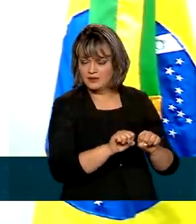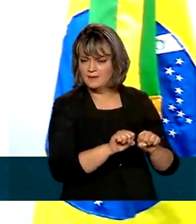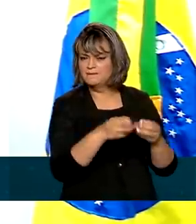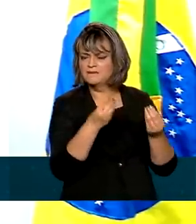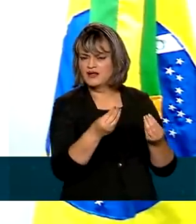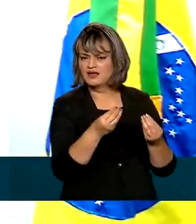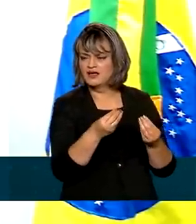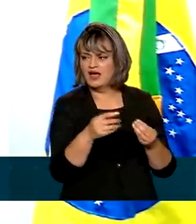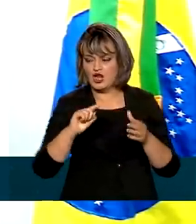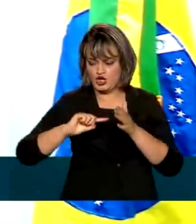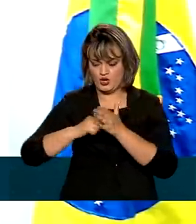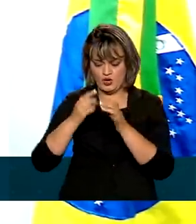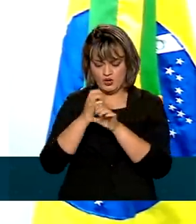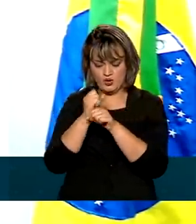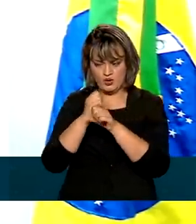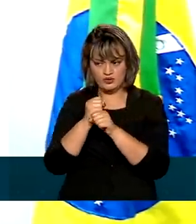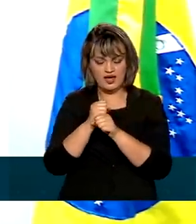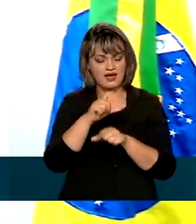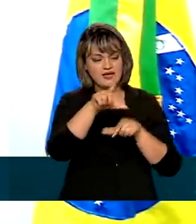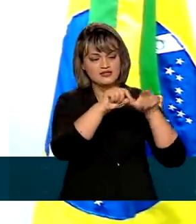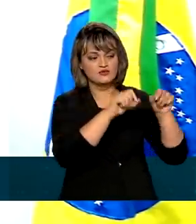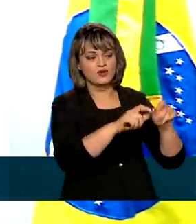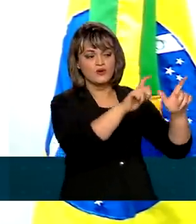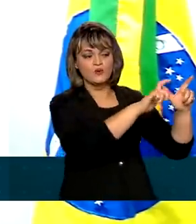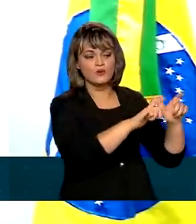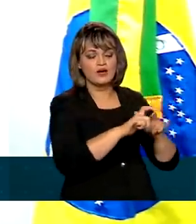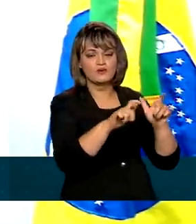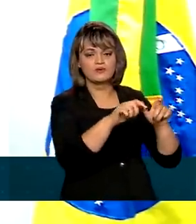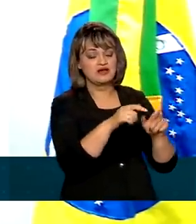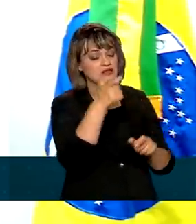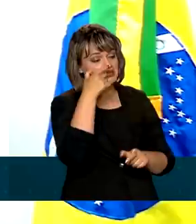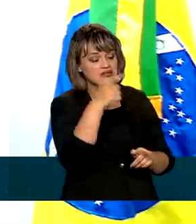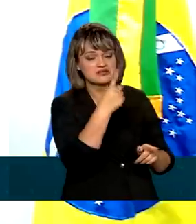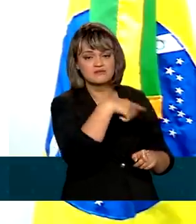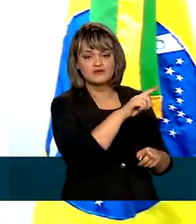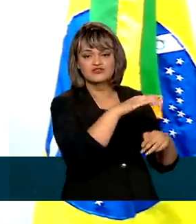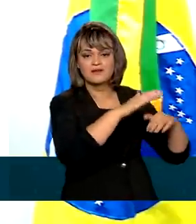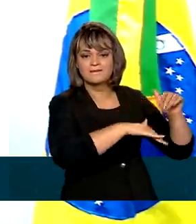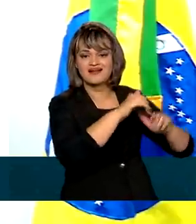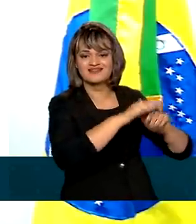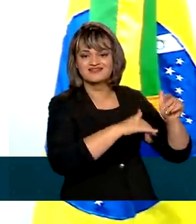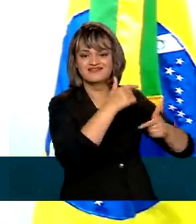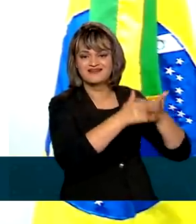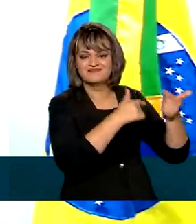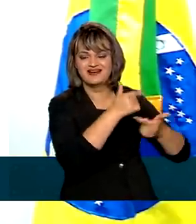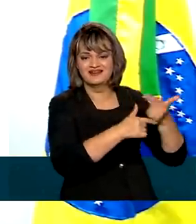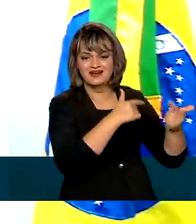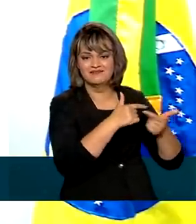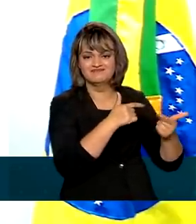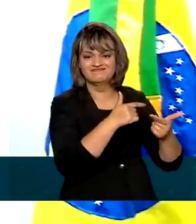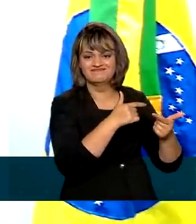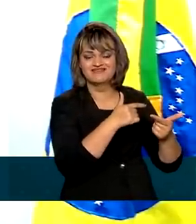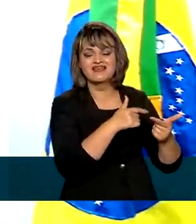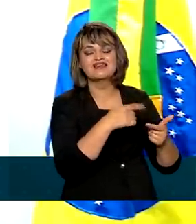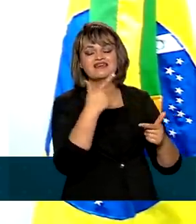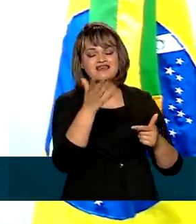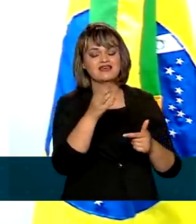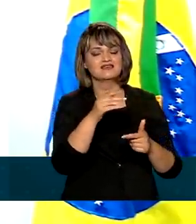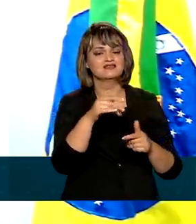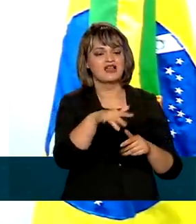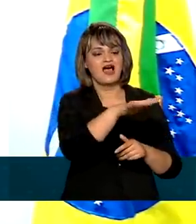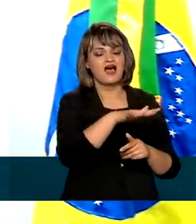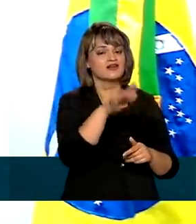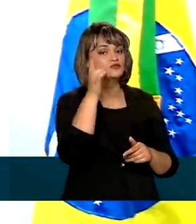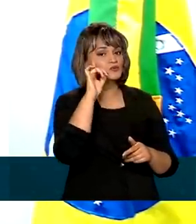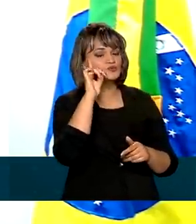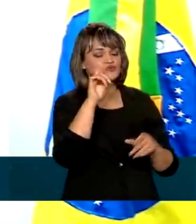com a sua nota, ele vai escolhendo as instituições que lhe têm interesse. E também, por um sistema de classificação automático, diariamente,